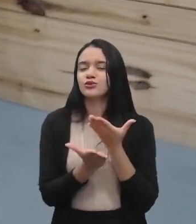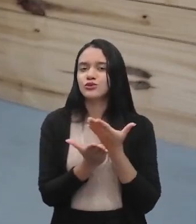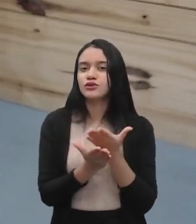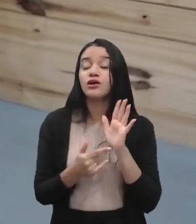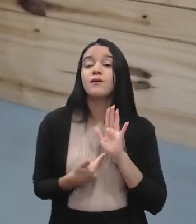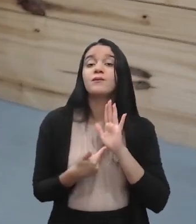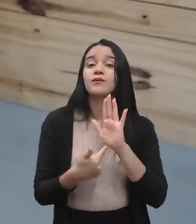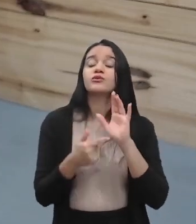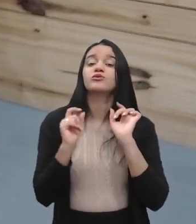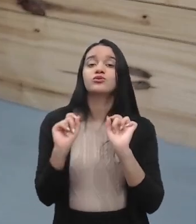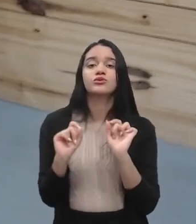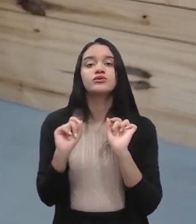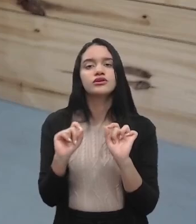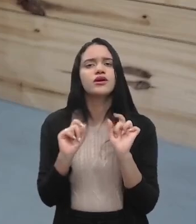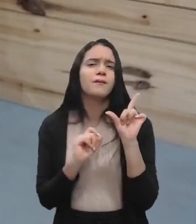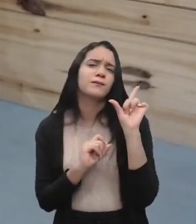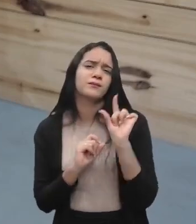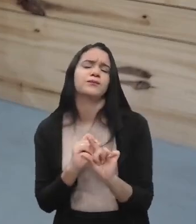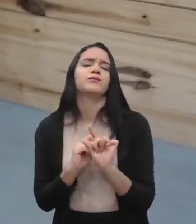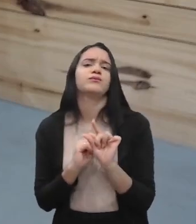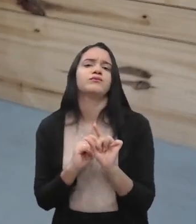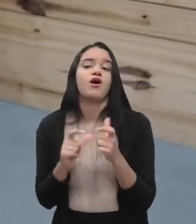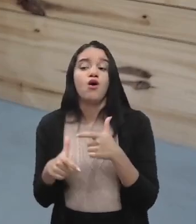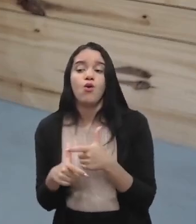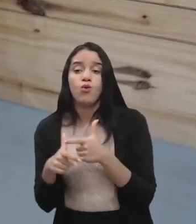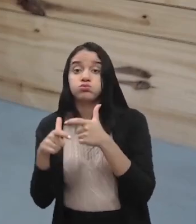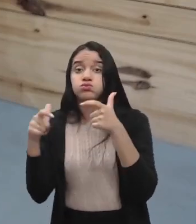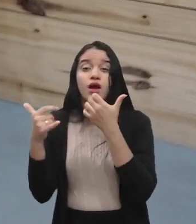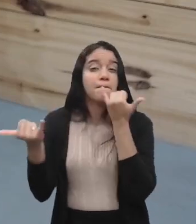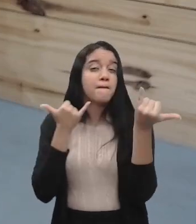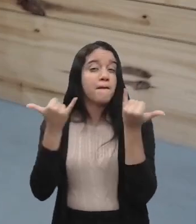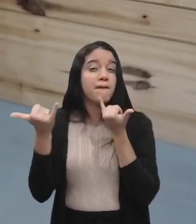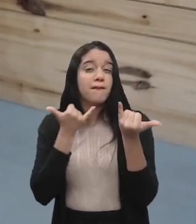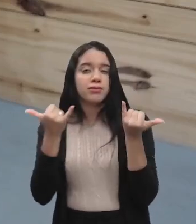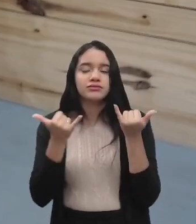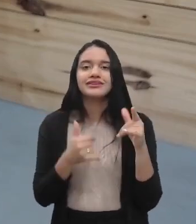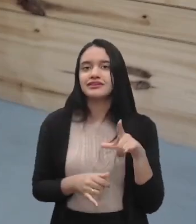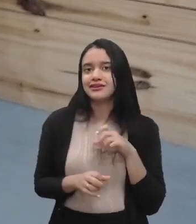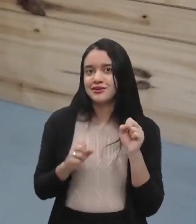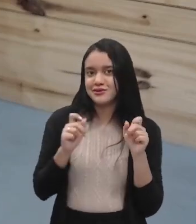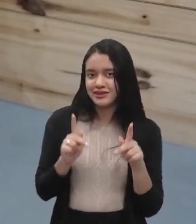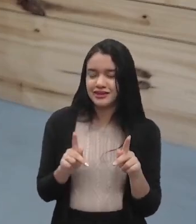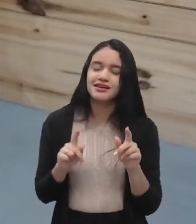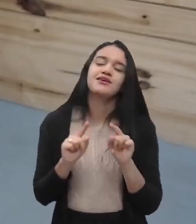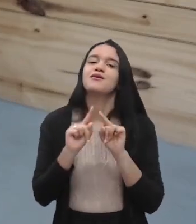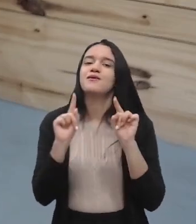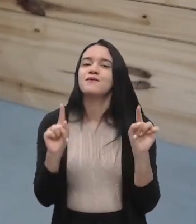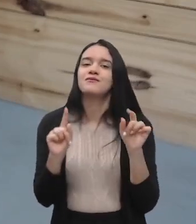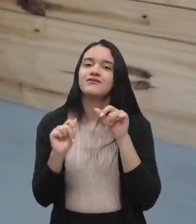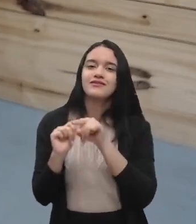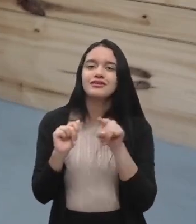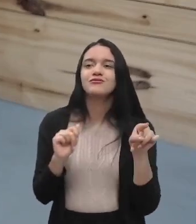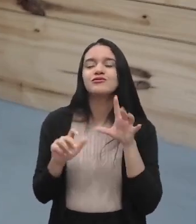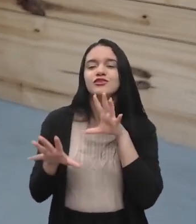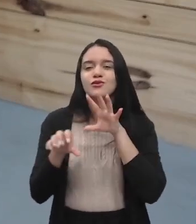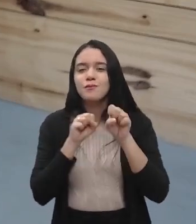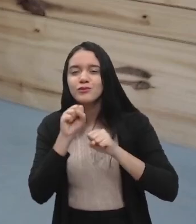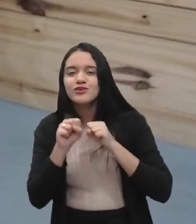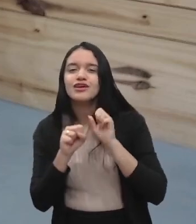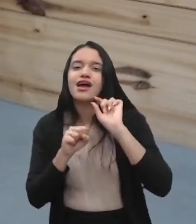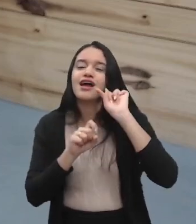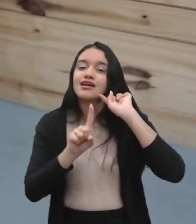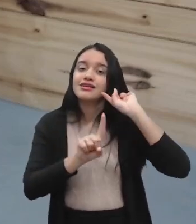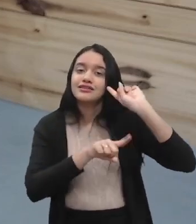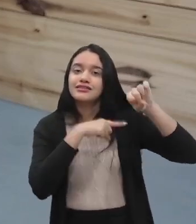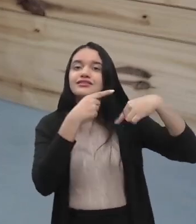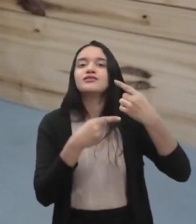mostrou aqui foi muito pouco para o tanto ainda de informação que tem, tá? Mas é justamente para vocês buscarem mais e depois